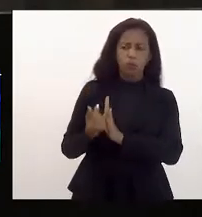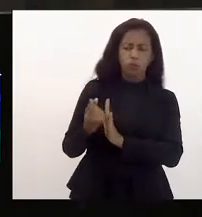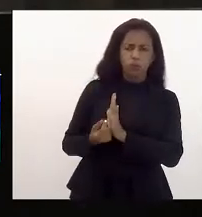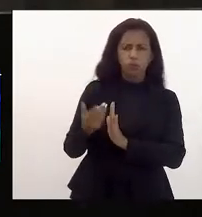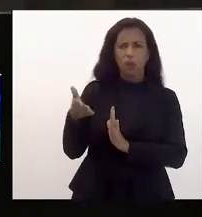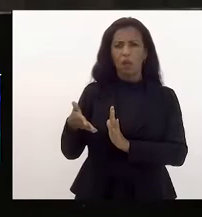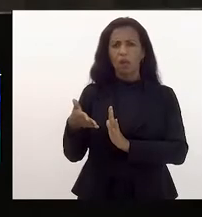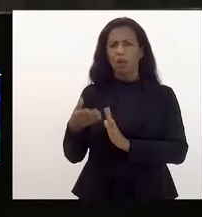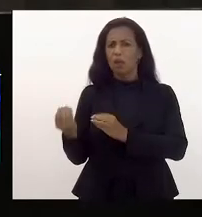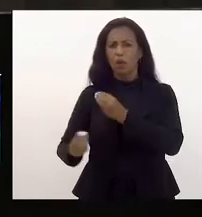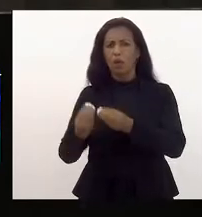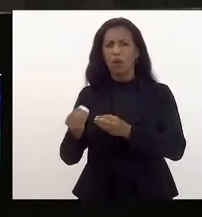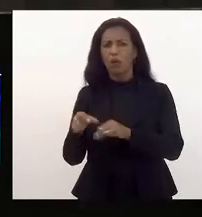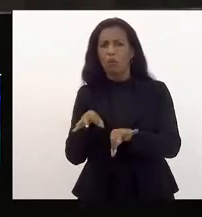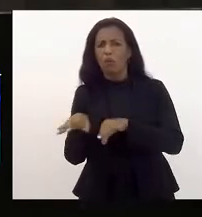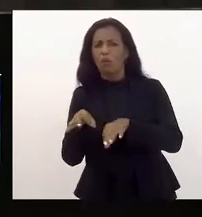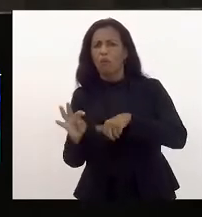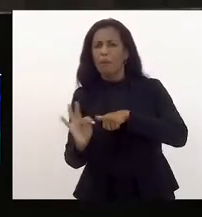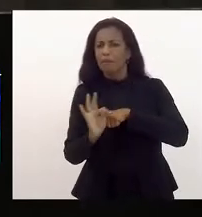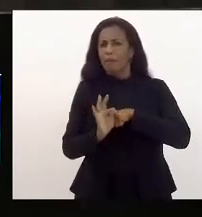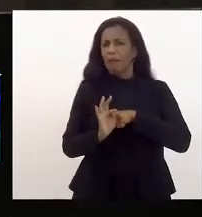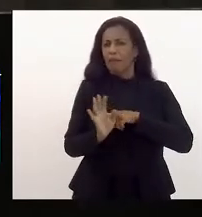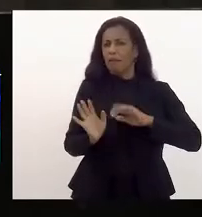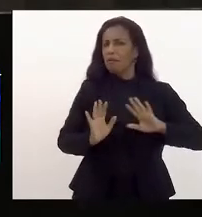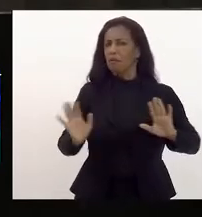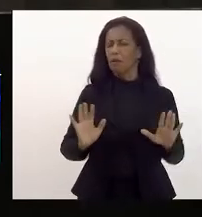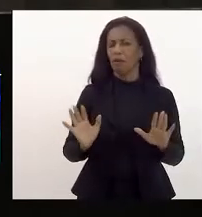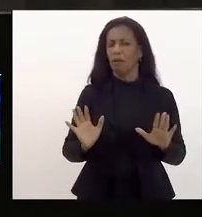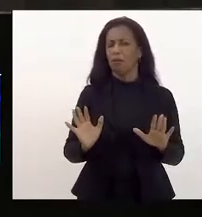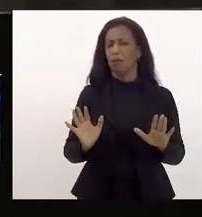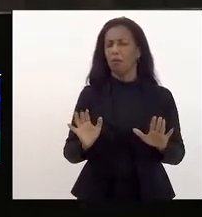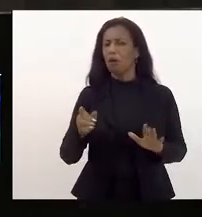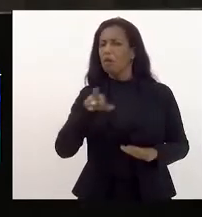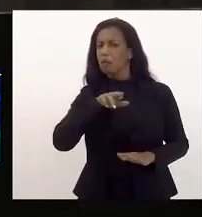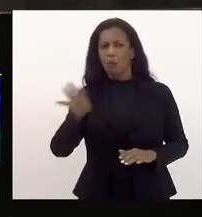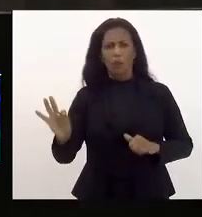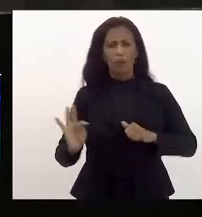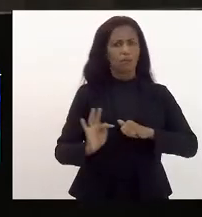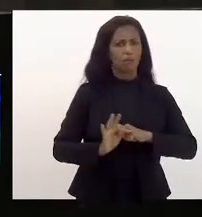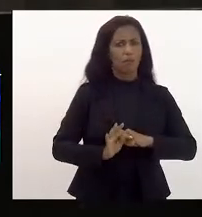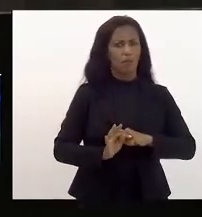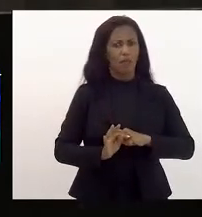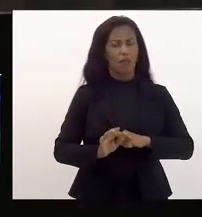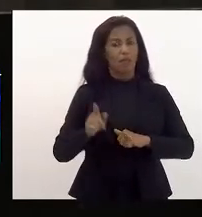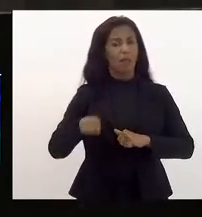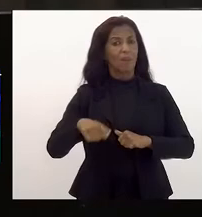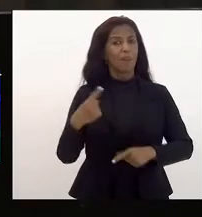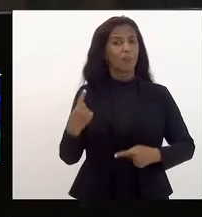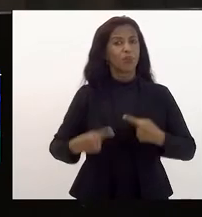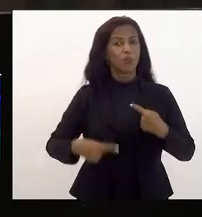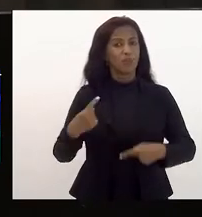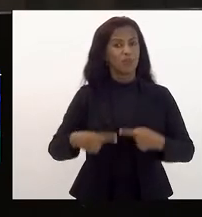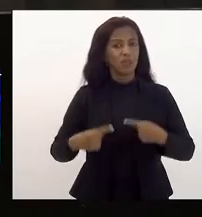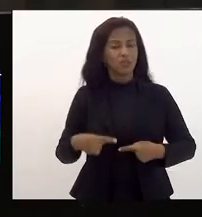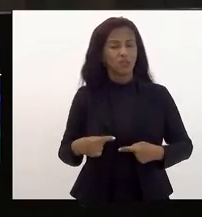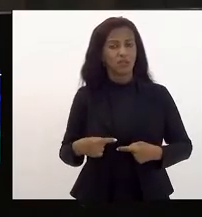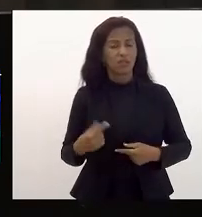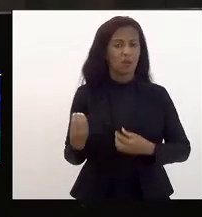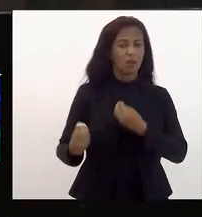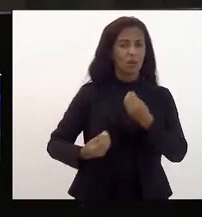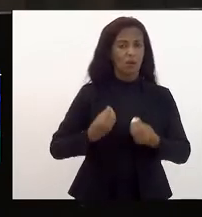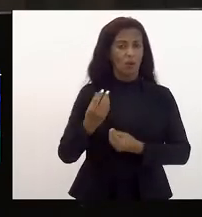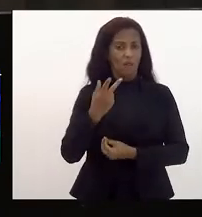meramente técnica. Não é, gente. A peça não é técnica, ela é técnica e política. Como diria